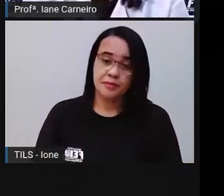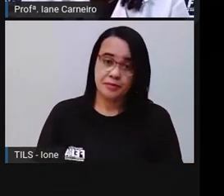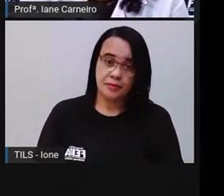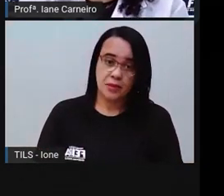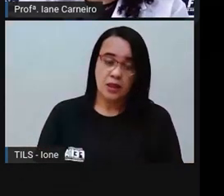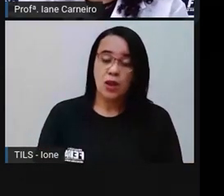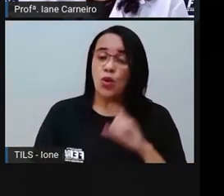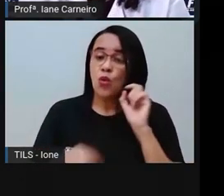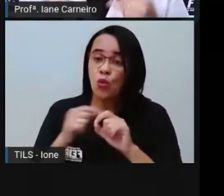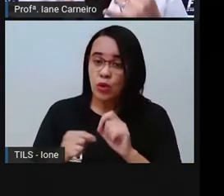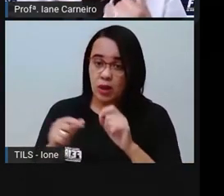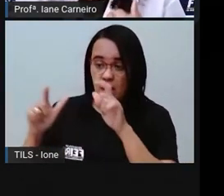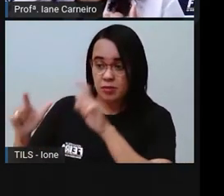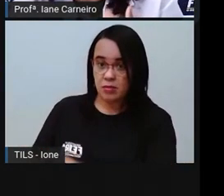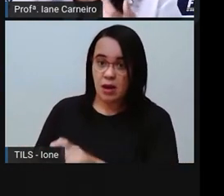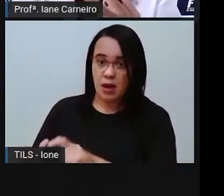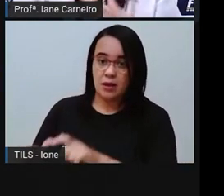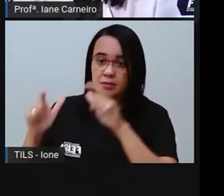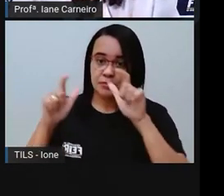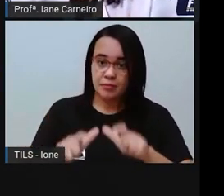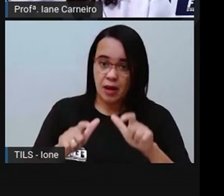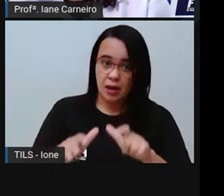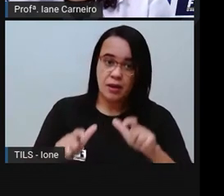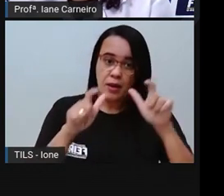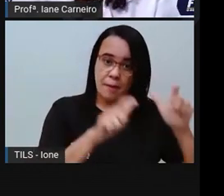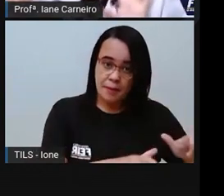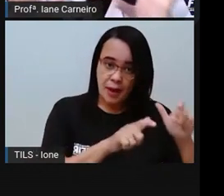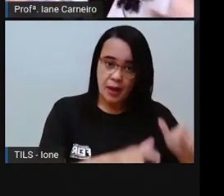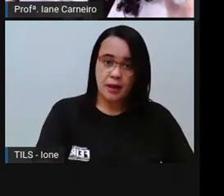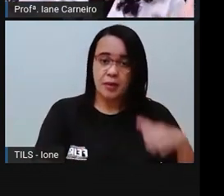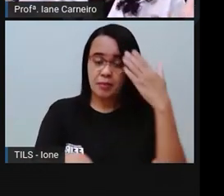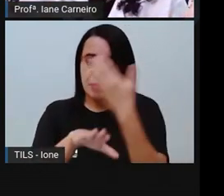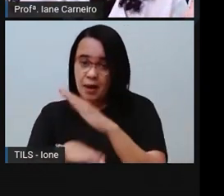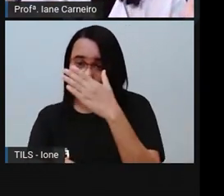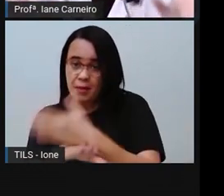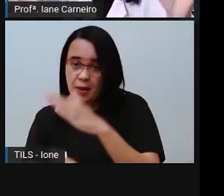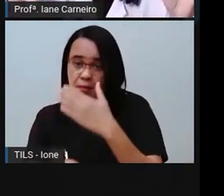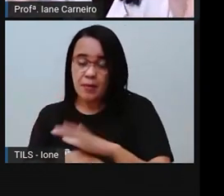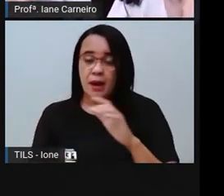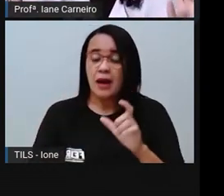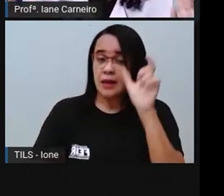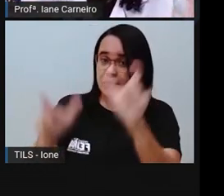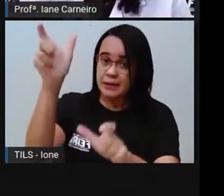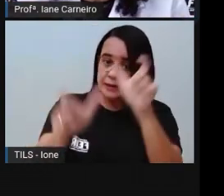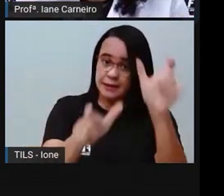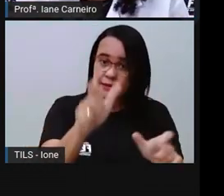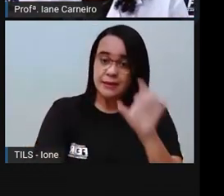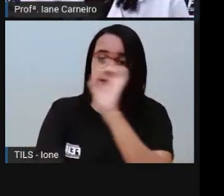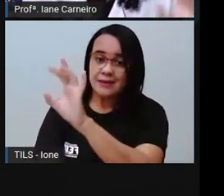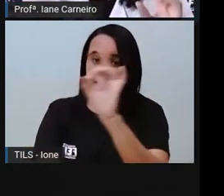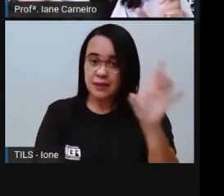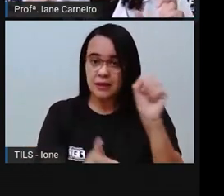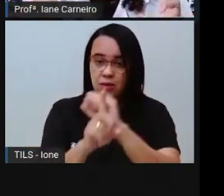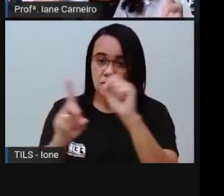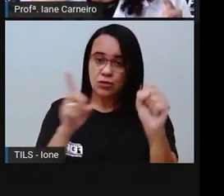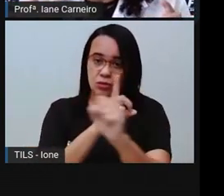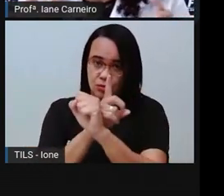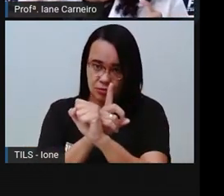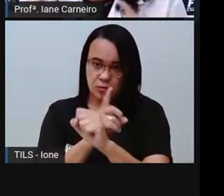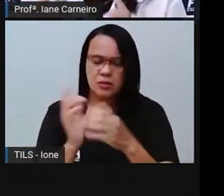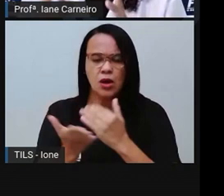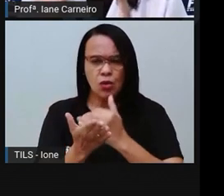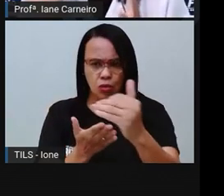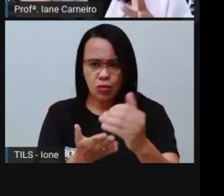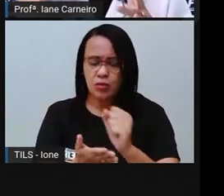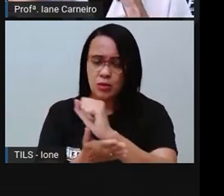espaços, práticas e papéis sociais. Então, a já fez, já iniciou esse exercício, né? Quando a Pró fala